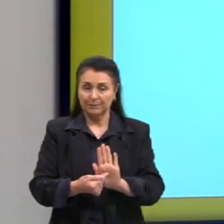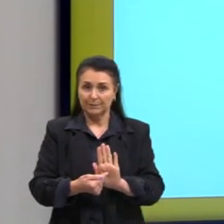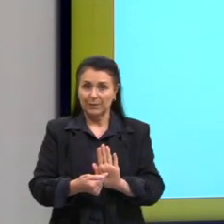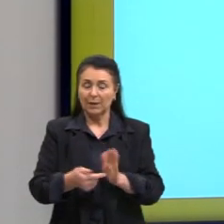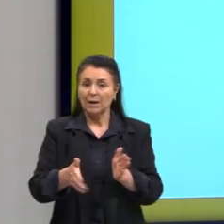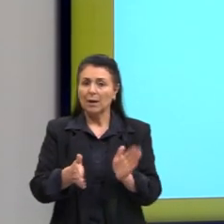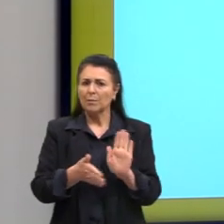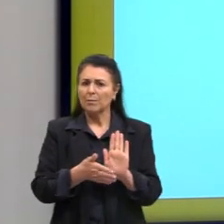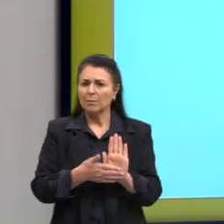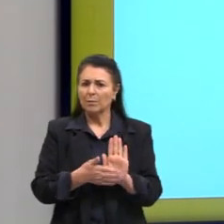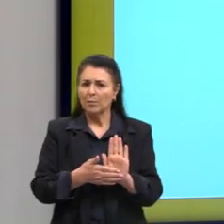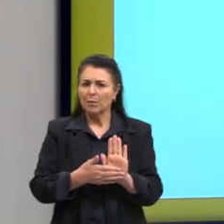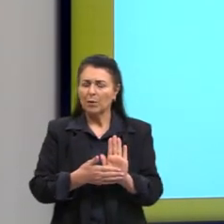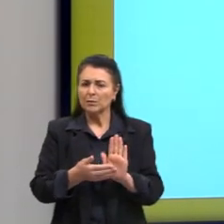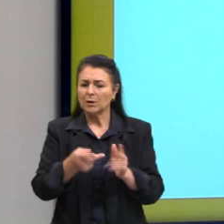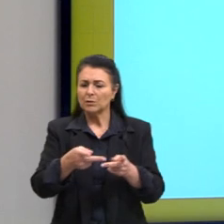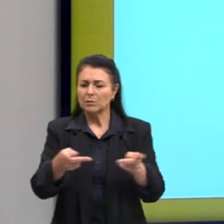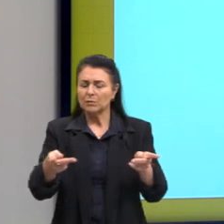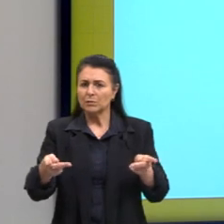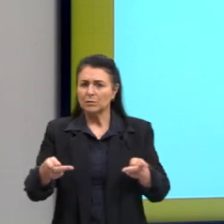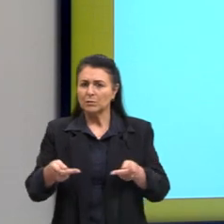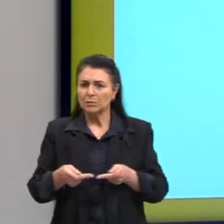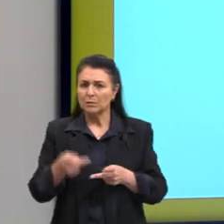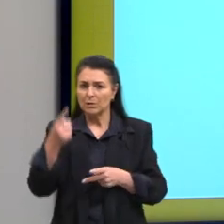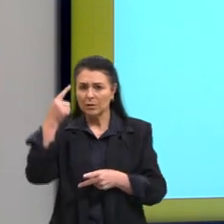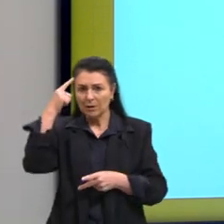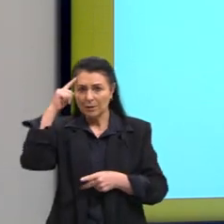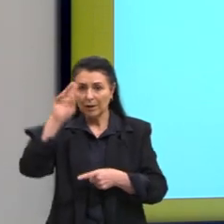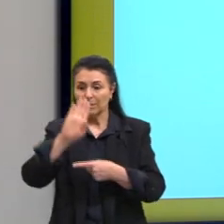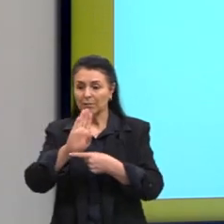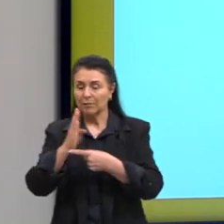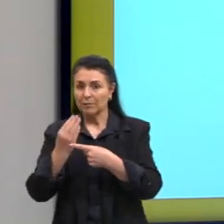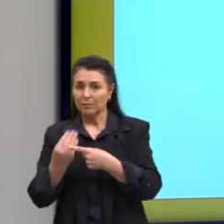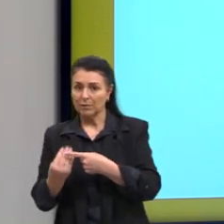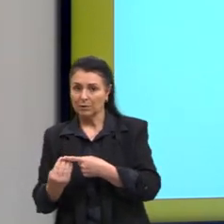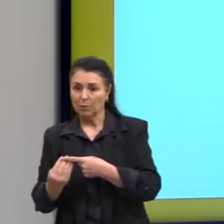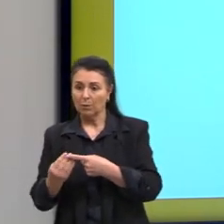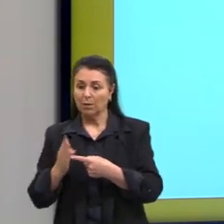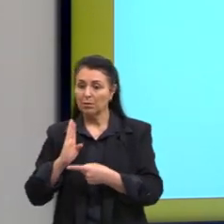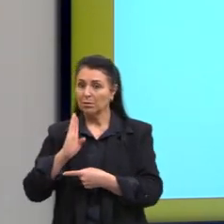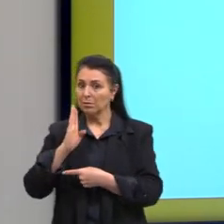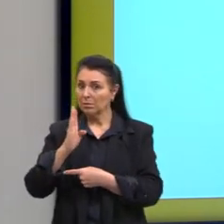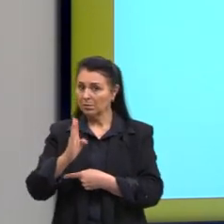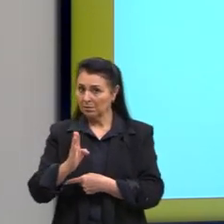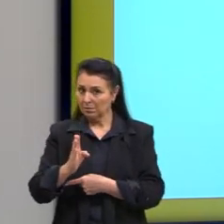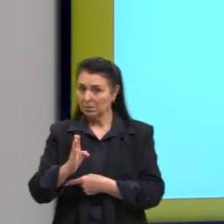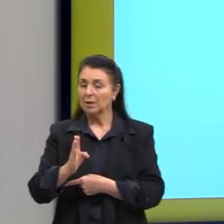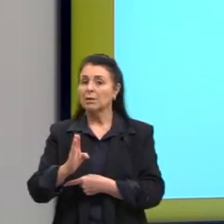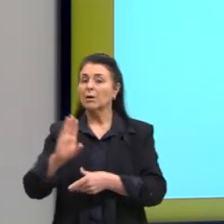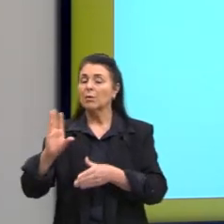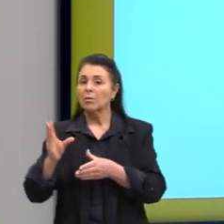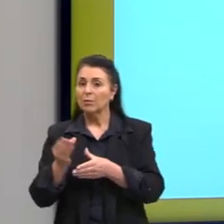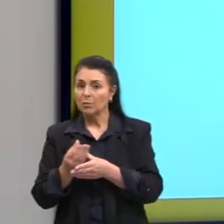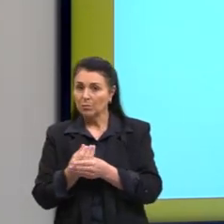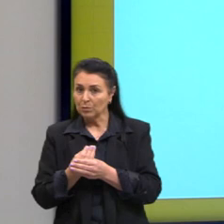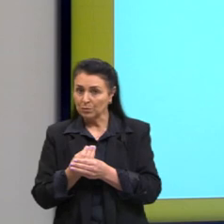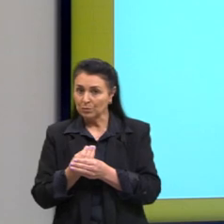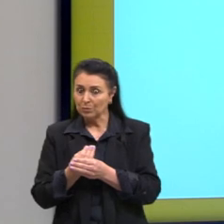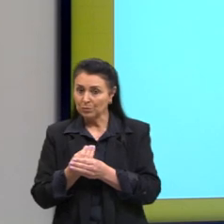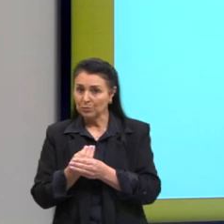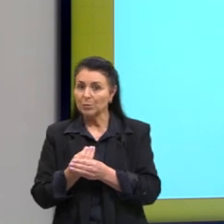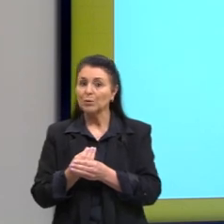proposta é como dividir a pizza. E a ideia de fração está diretamente associada, então, com o conjunto dos números